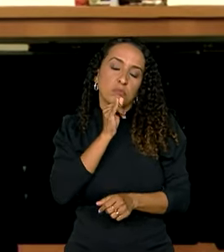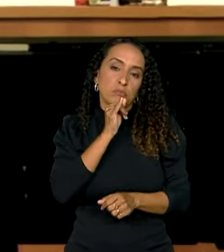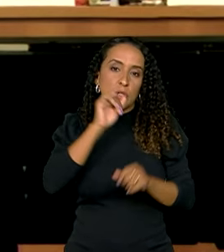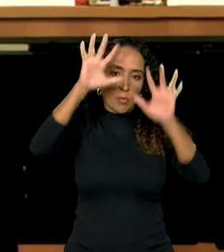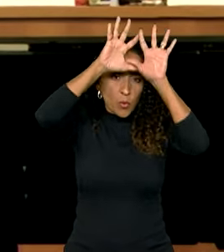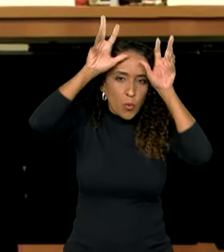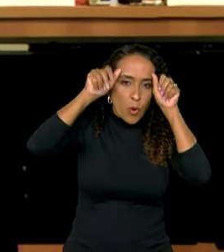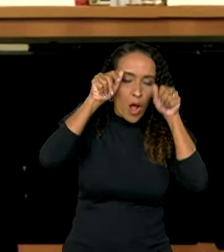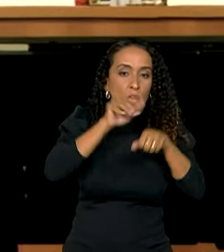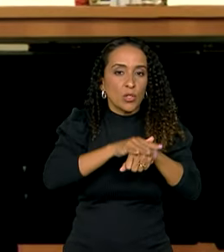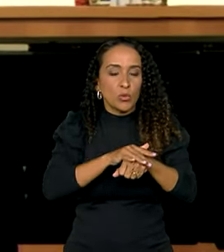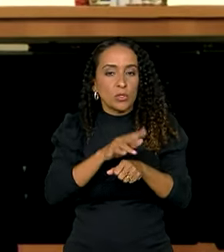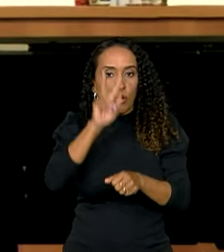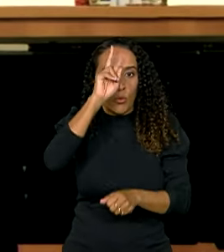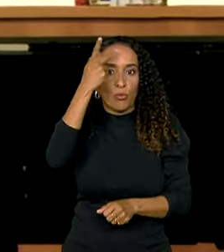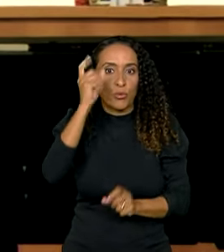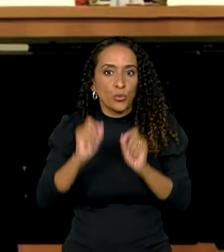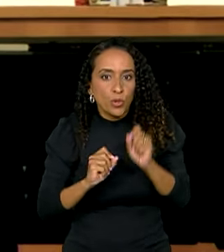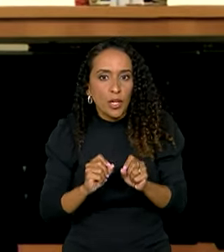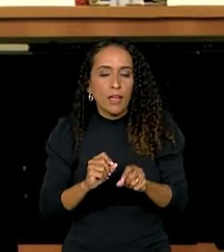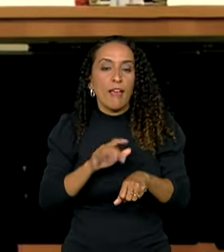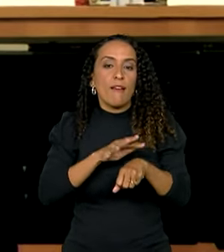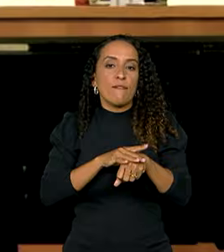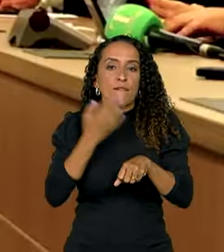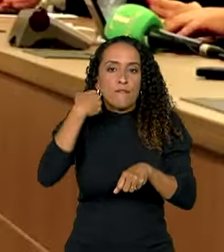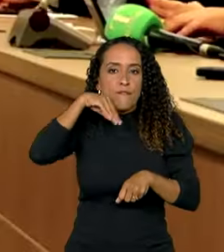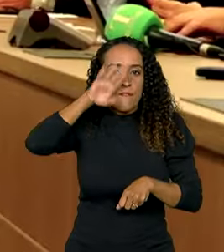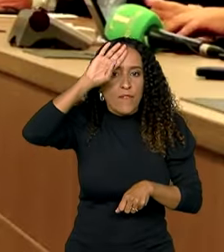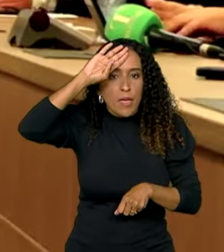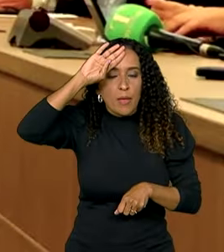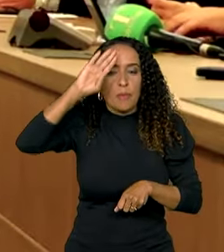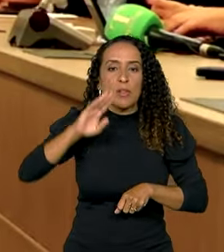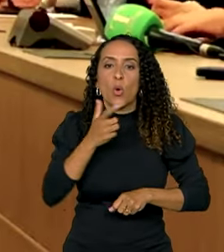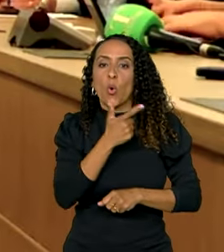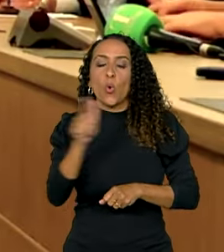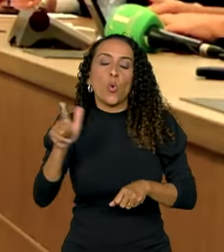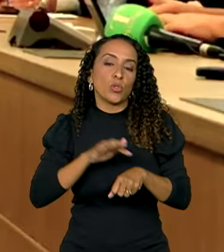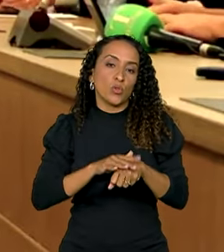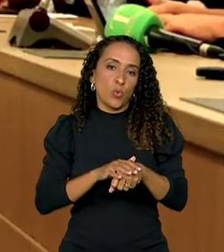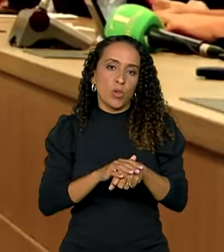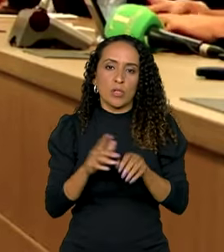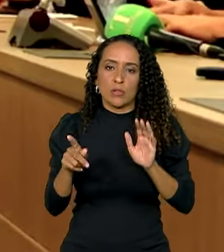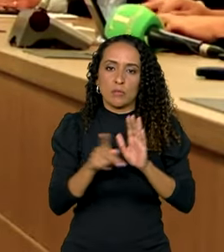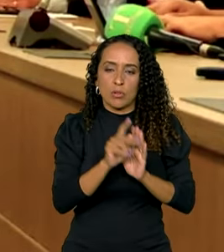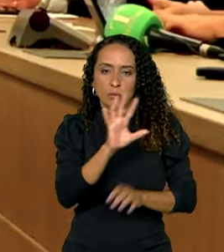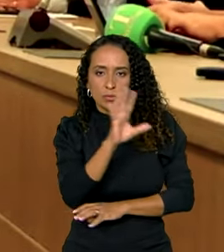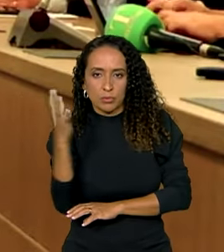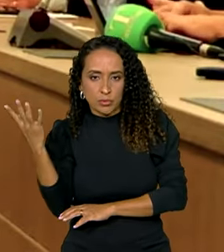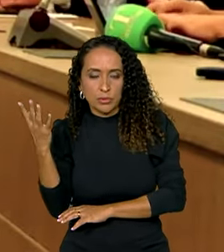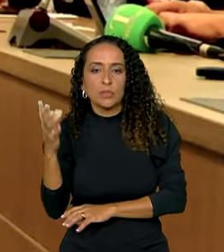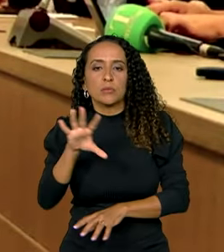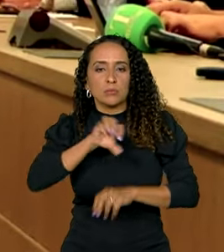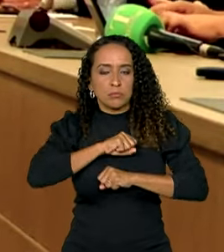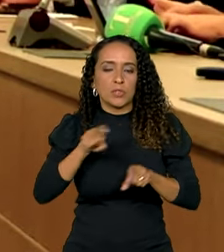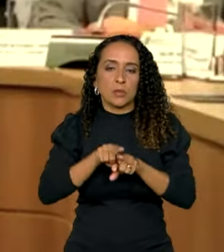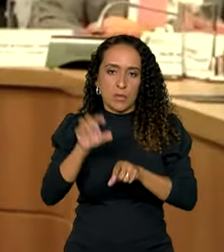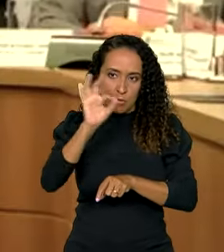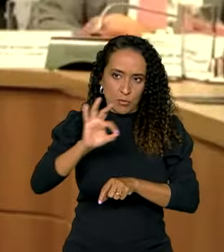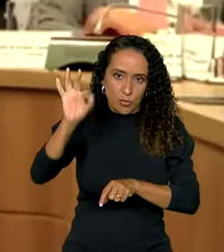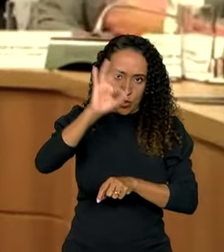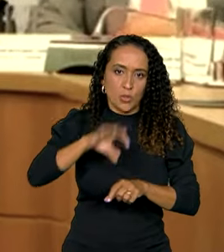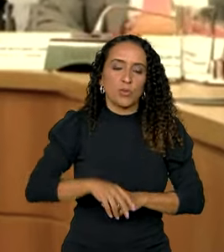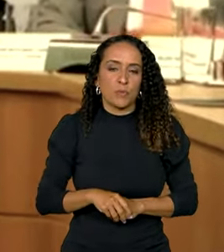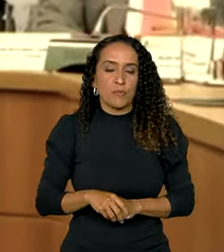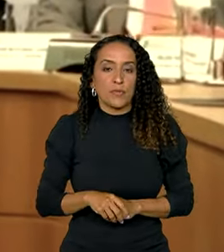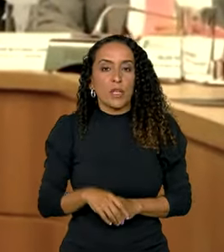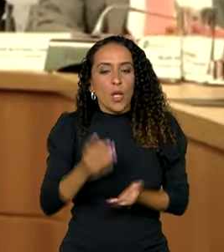doença está sendo confundida com casos de febre de Oropouche, uma outra doença tropical também transmitida por mosquitos. Estamos